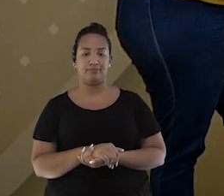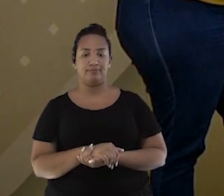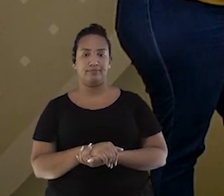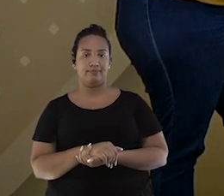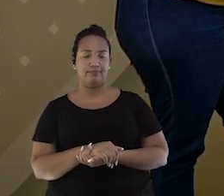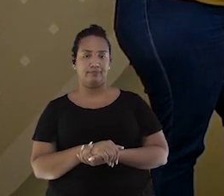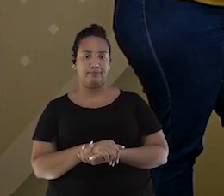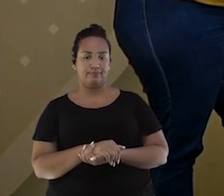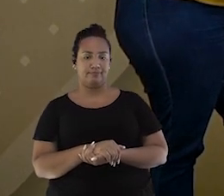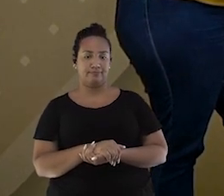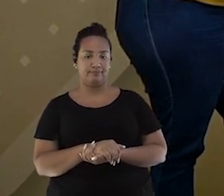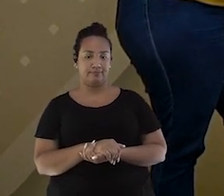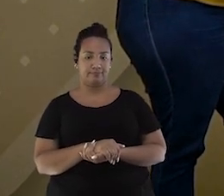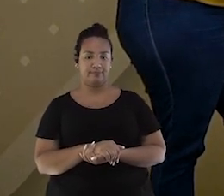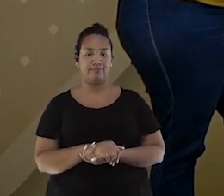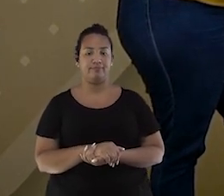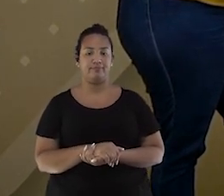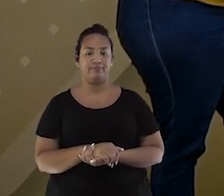Bomba.